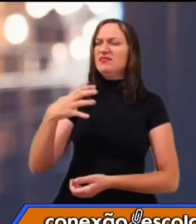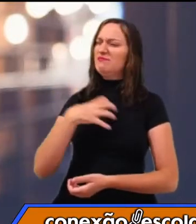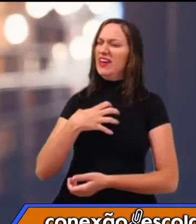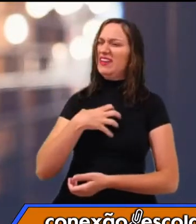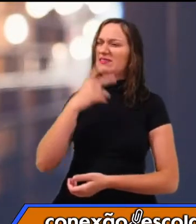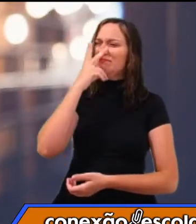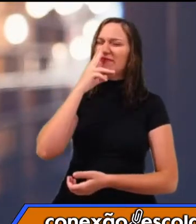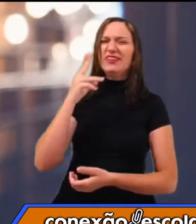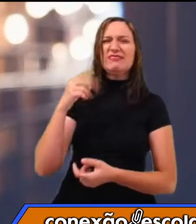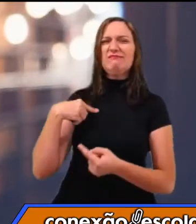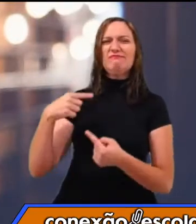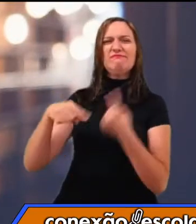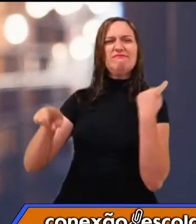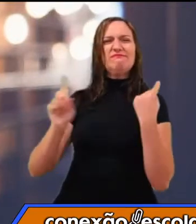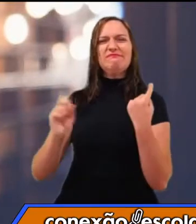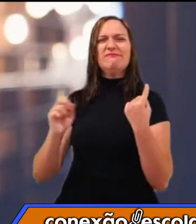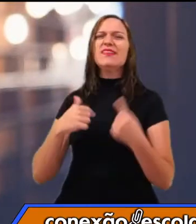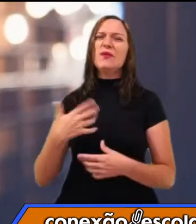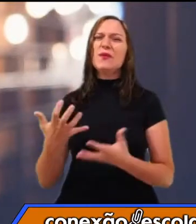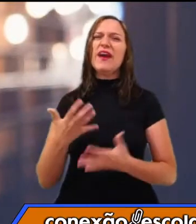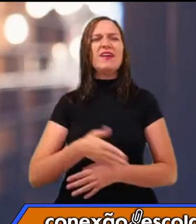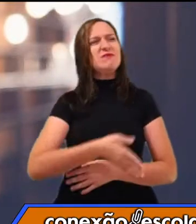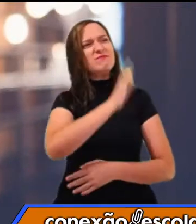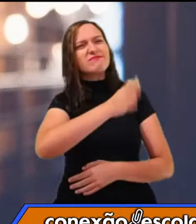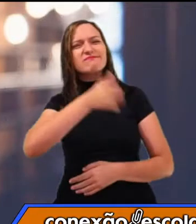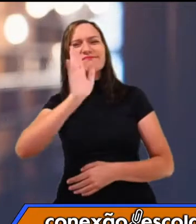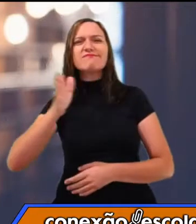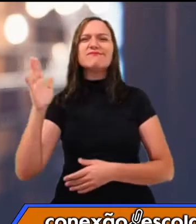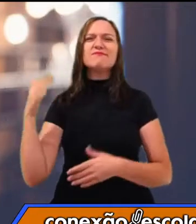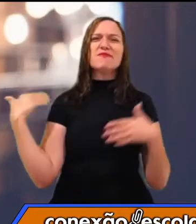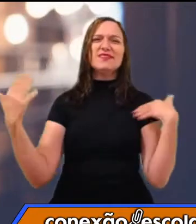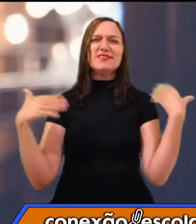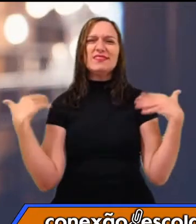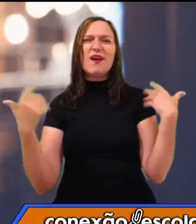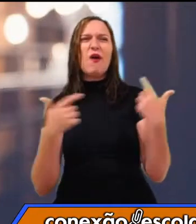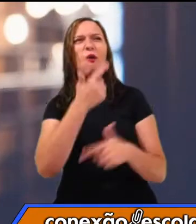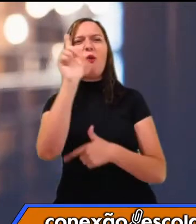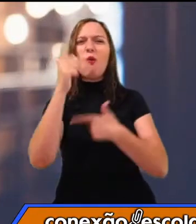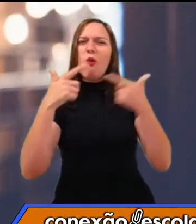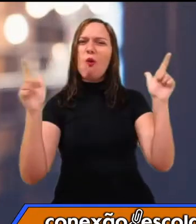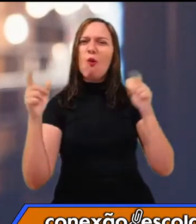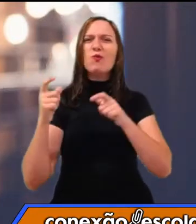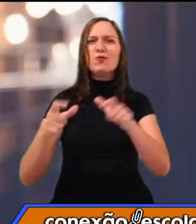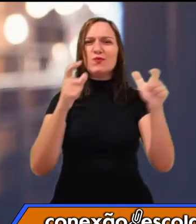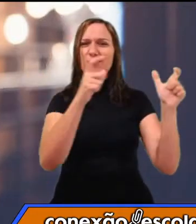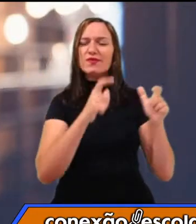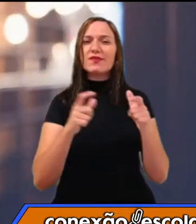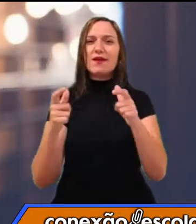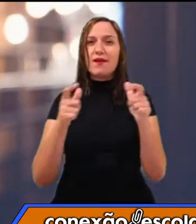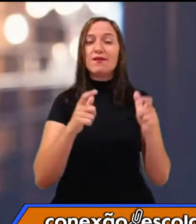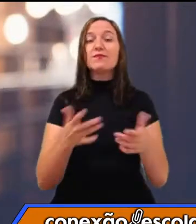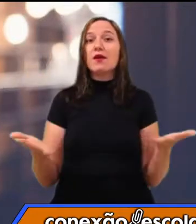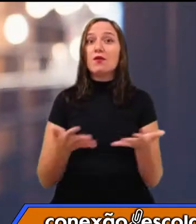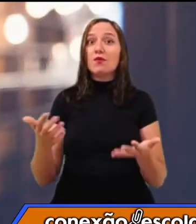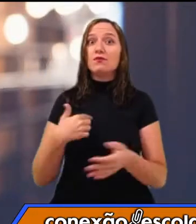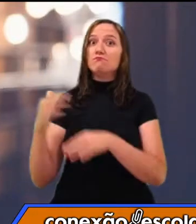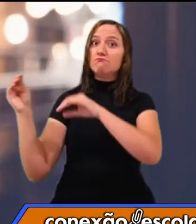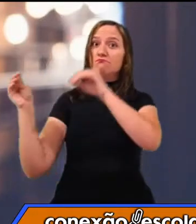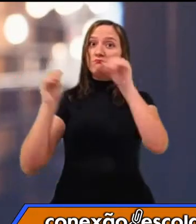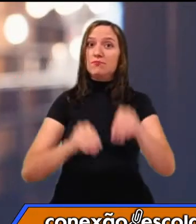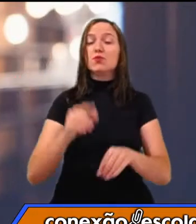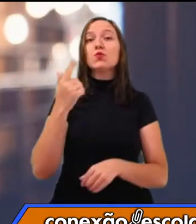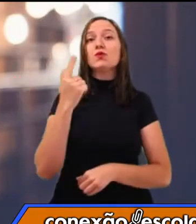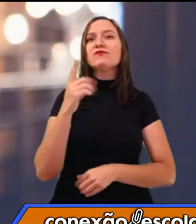que eu queria sair, que eu queria ir para o mundo. E depois que eu saí, e hoje morando em Goiânia já há mais de 10 anos,